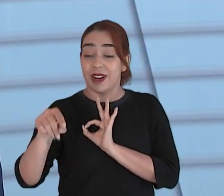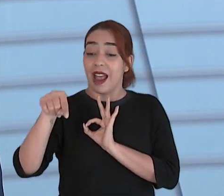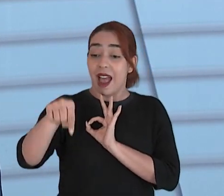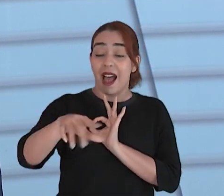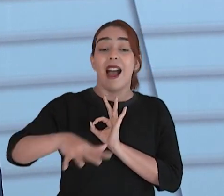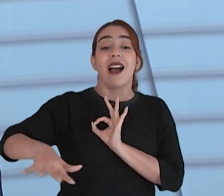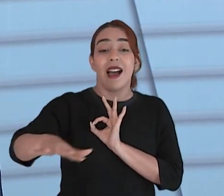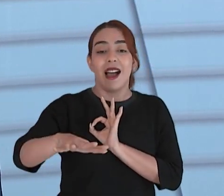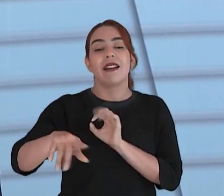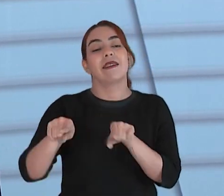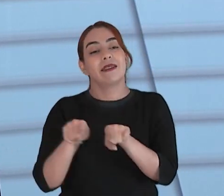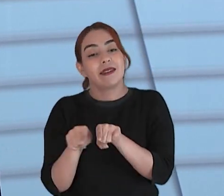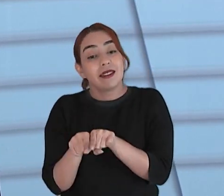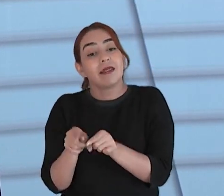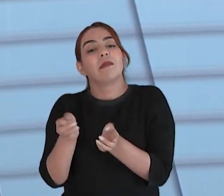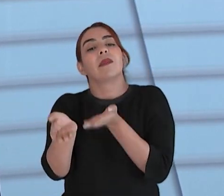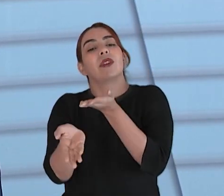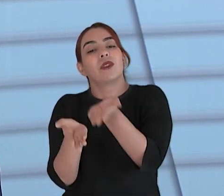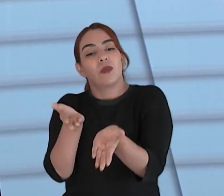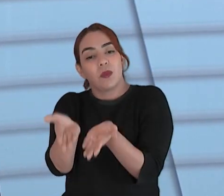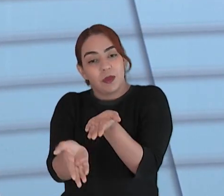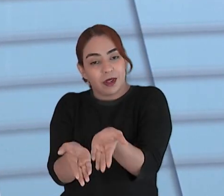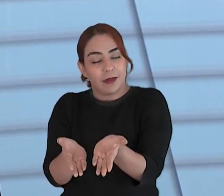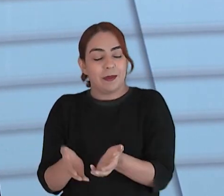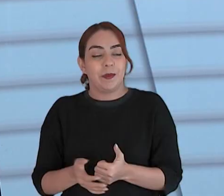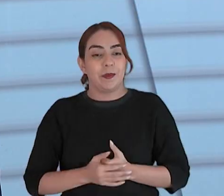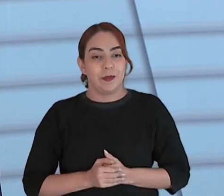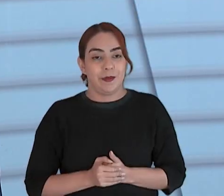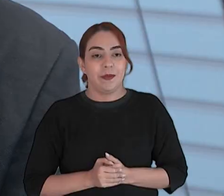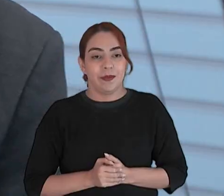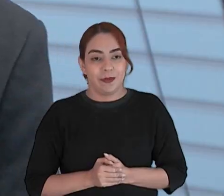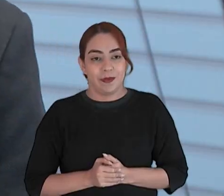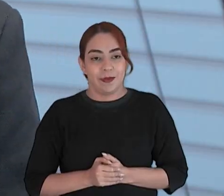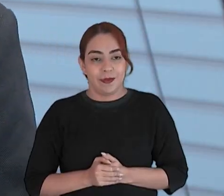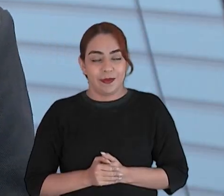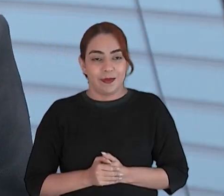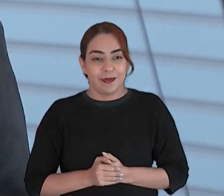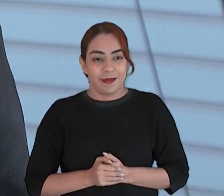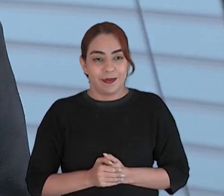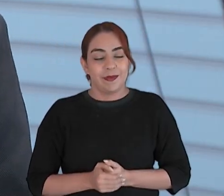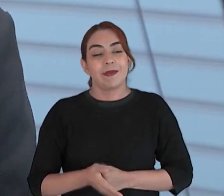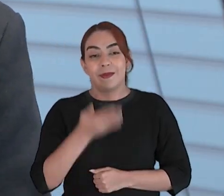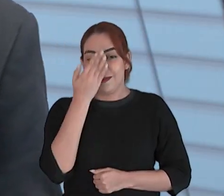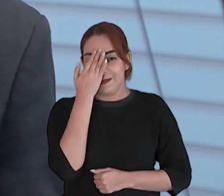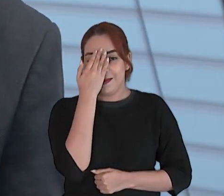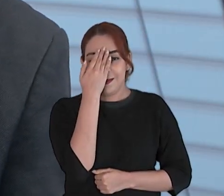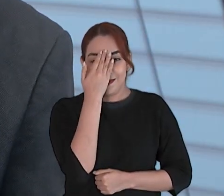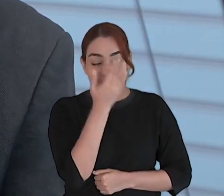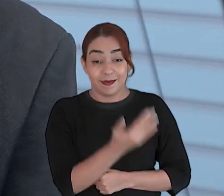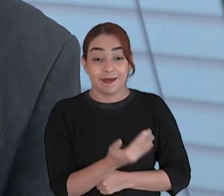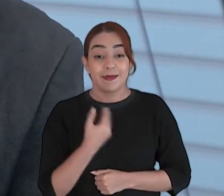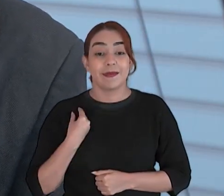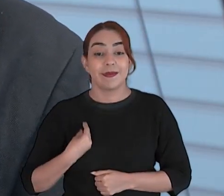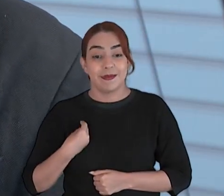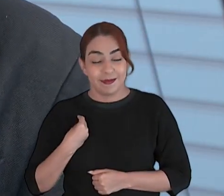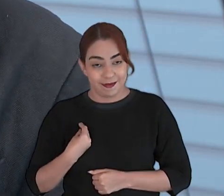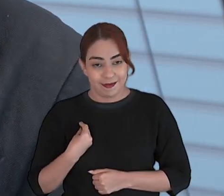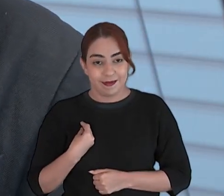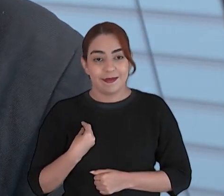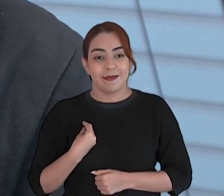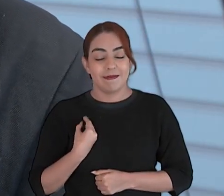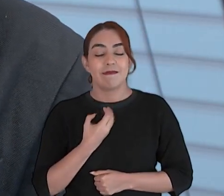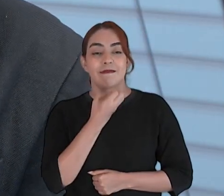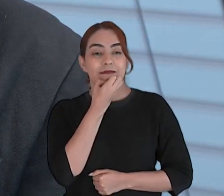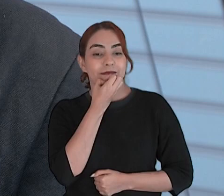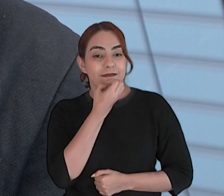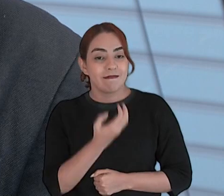regiões mais distantes daqui da nossa capital deputado Antônio Henrique muito obrigado pela sua presença foi muito bom